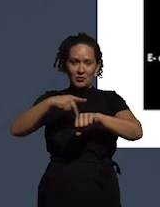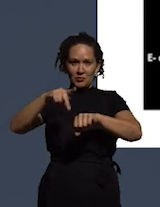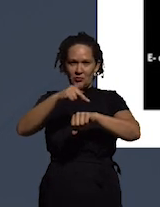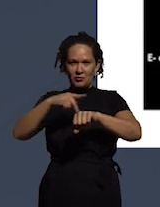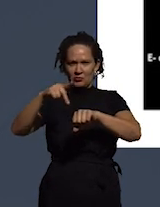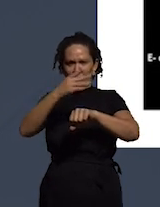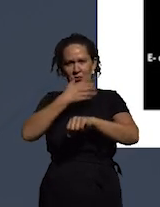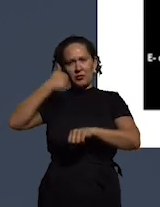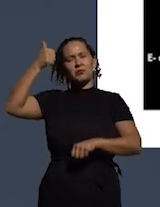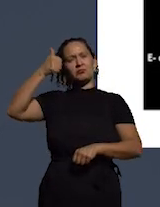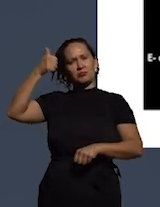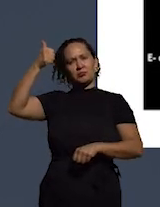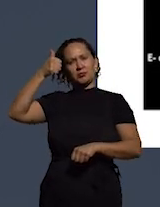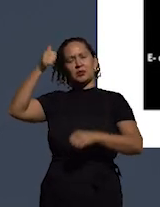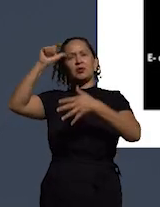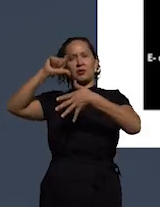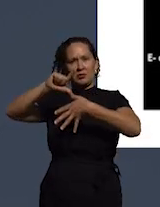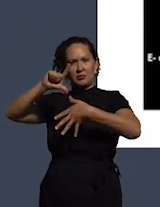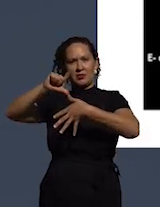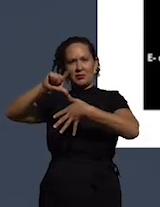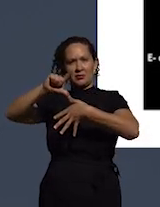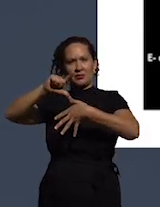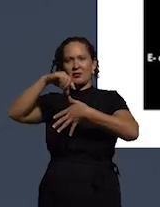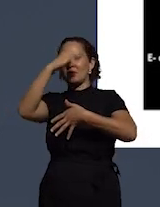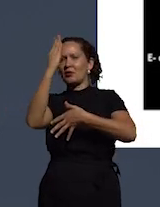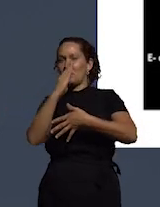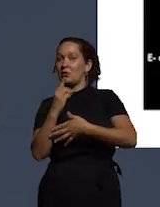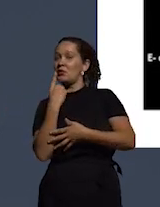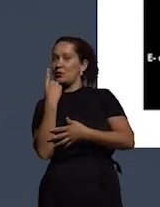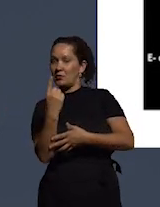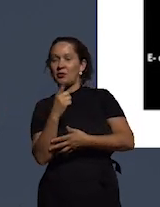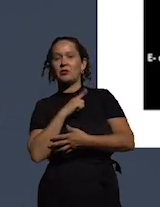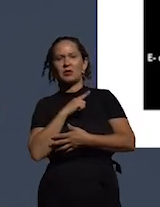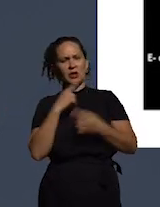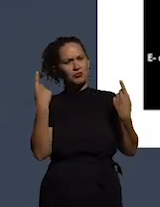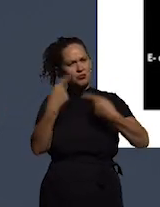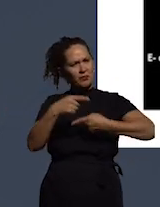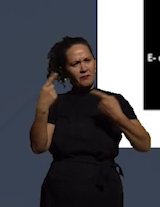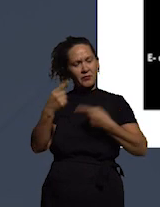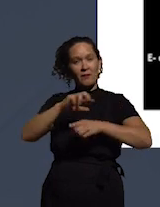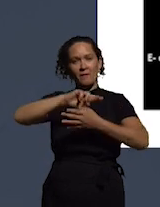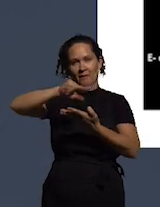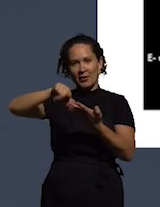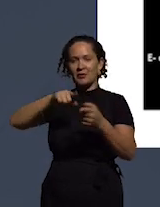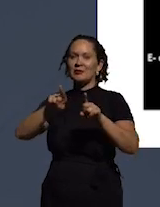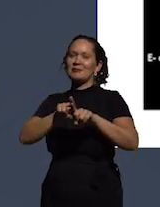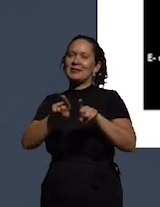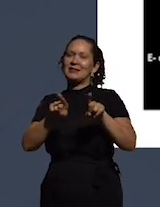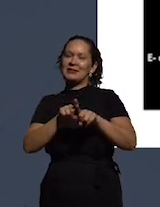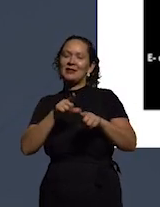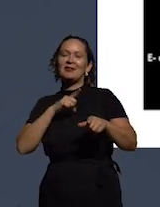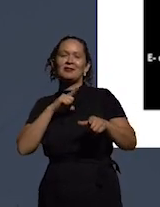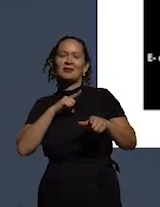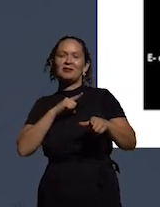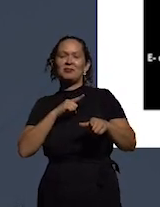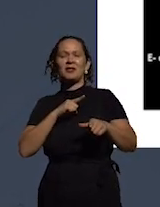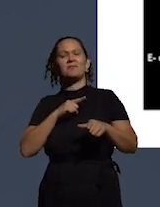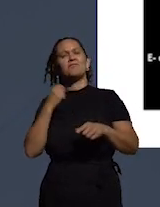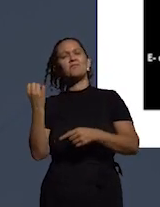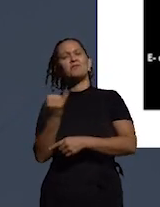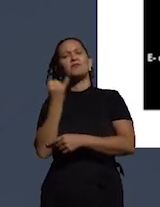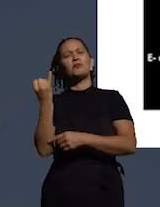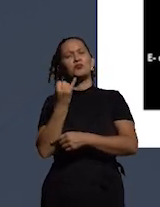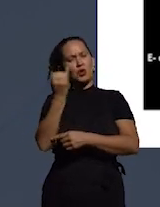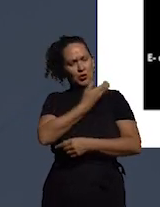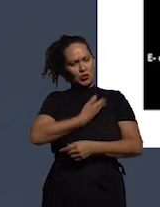da América Latina o Brasil é um deles tem bastante desafios mas também existe uma demanda considerável por boa